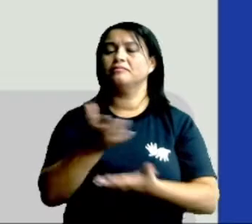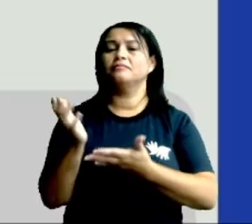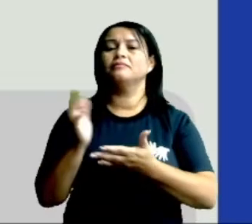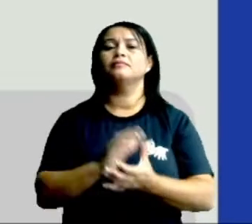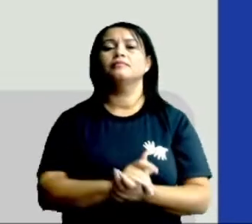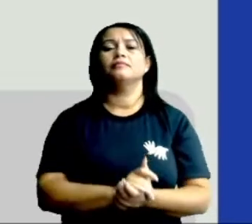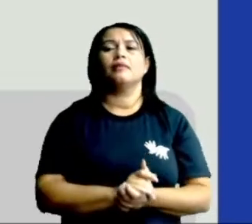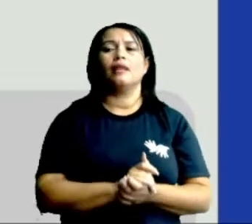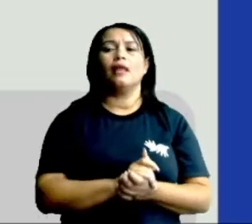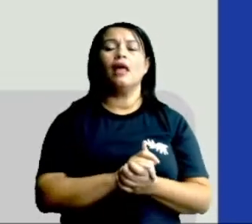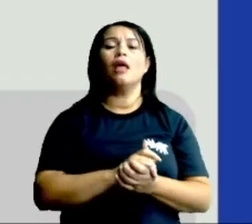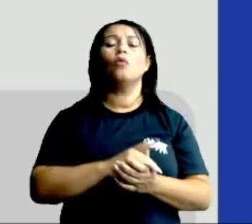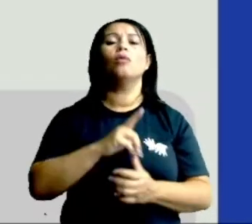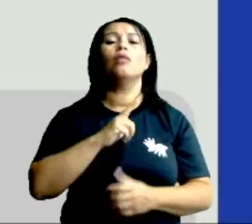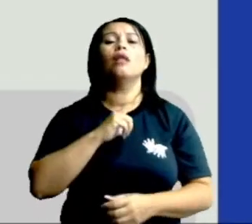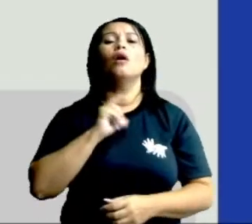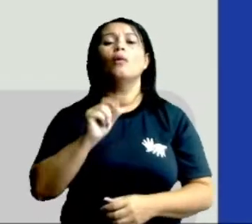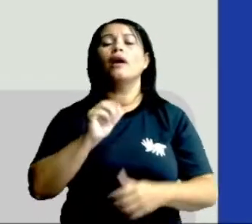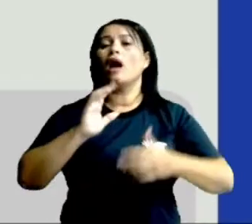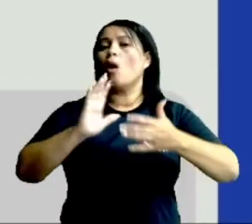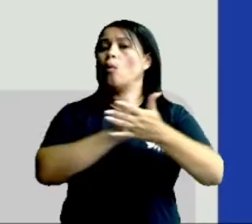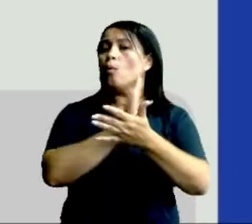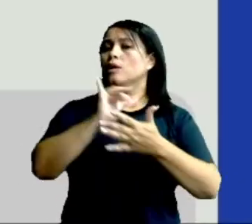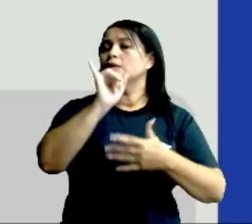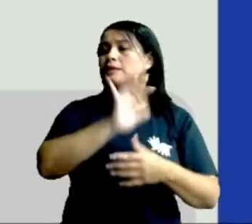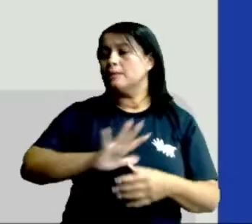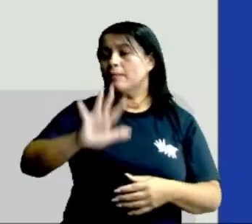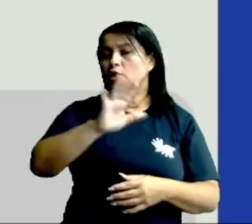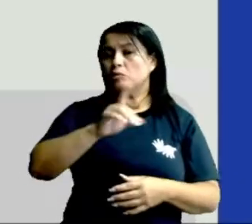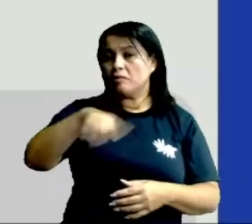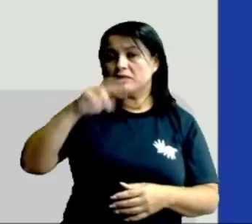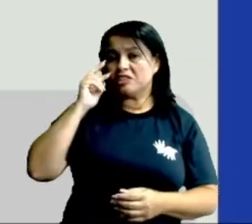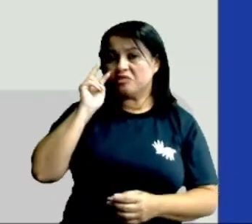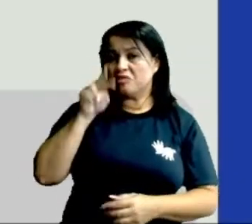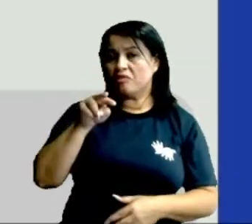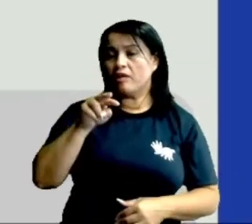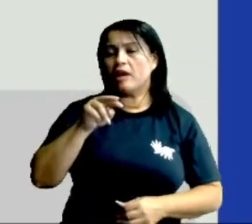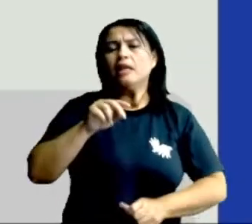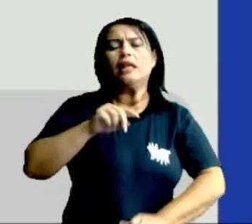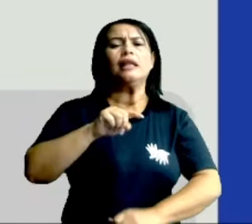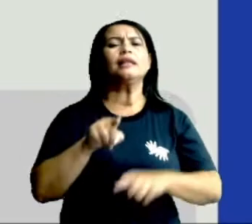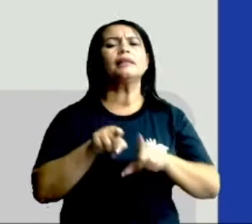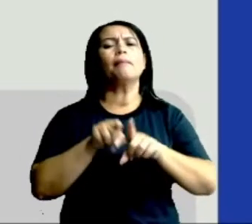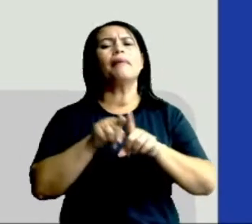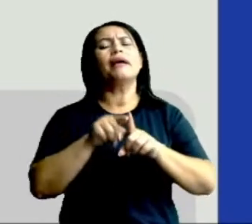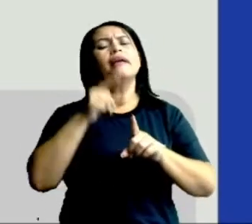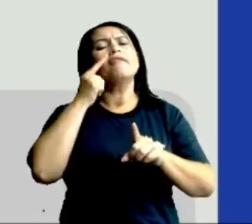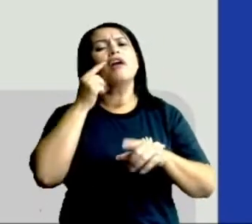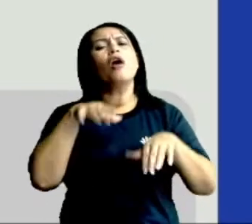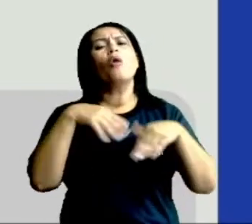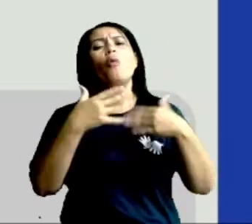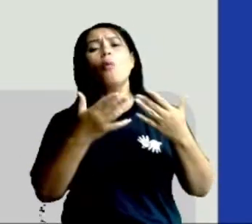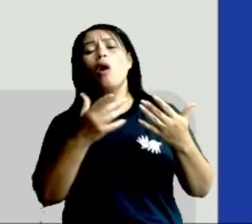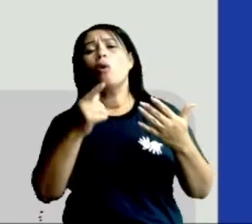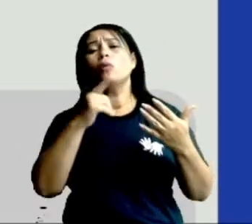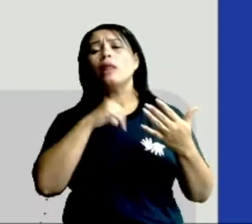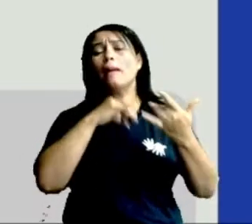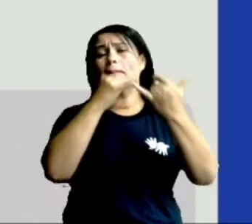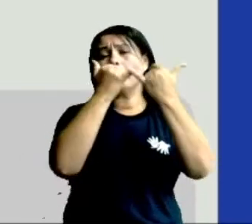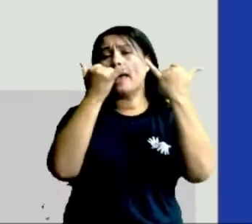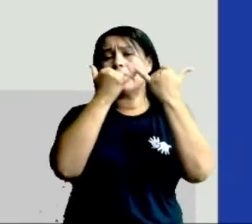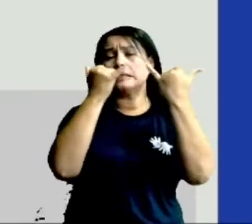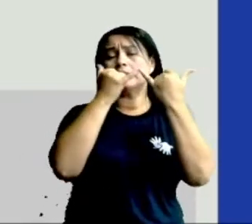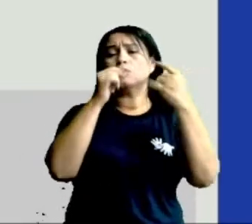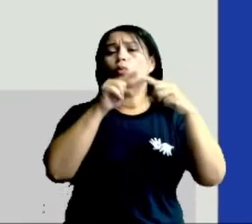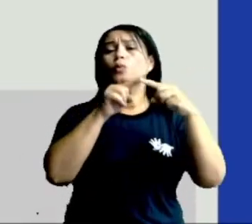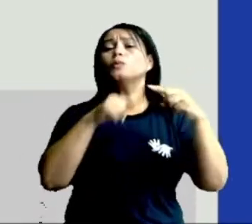Então, aqui eu trouxe umas figuras geométricas para vocês verem e observar qual chega mais próximo ao